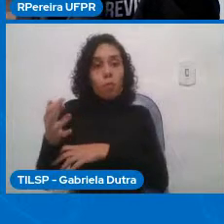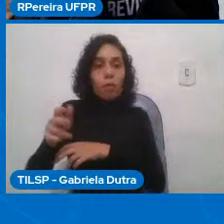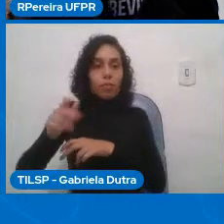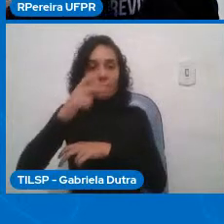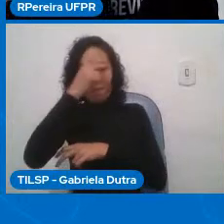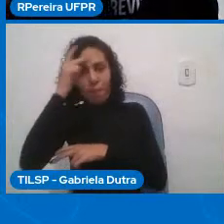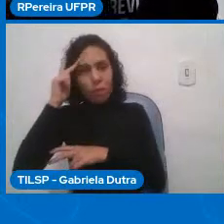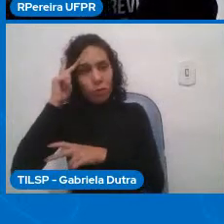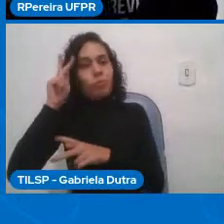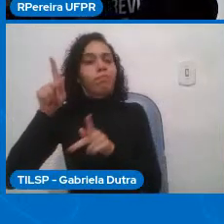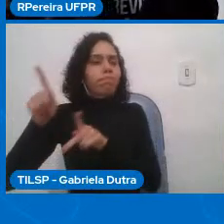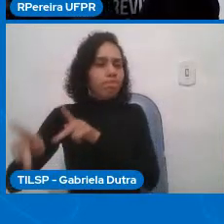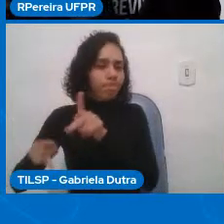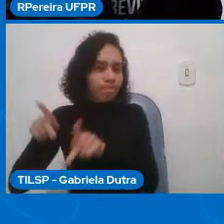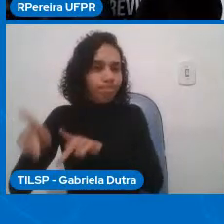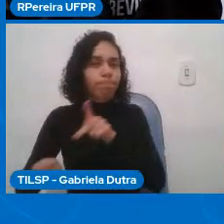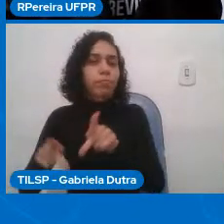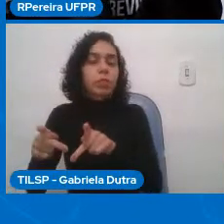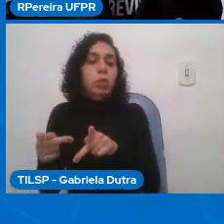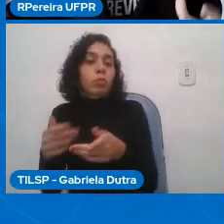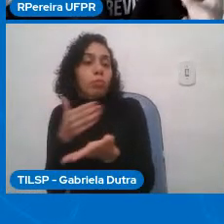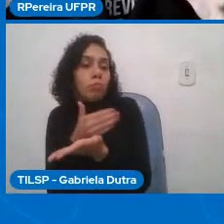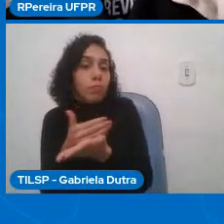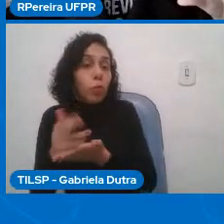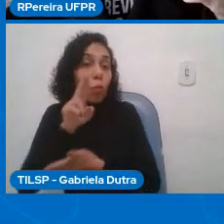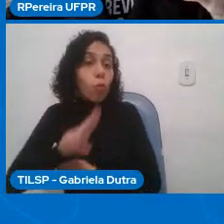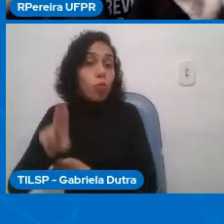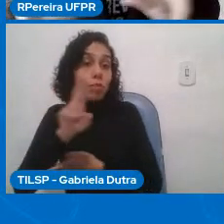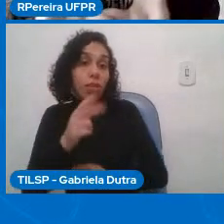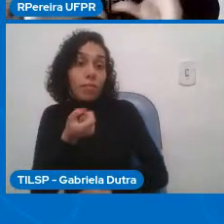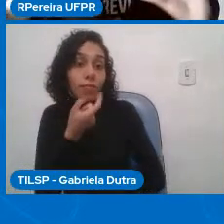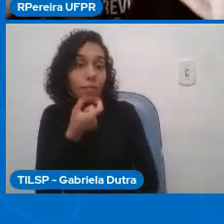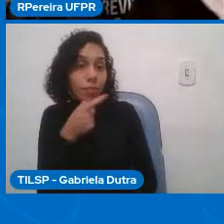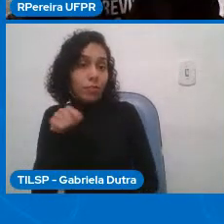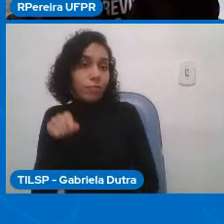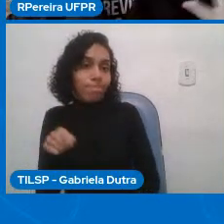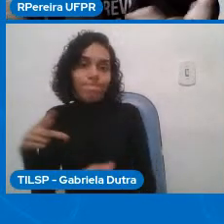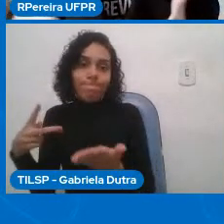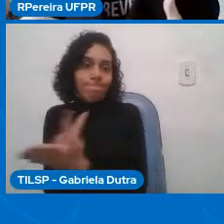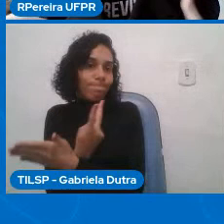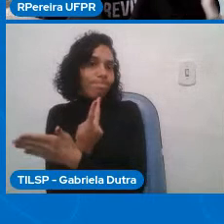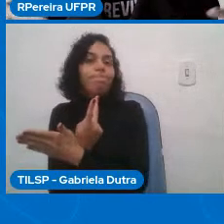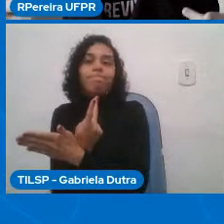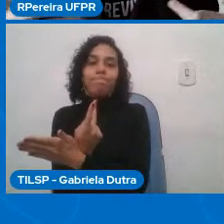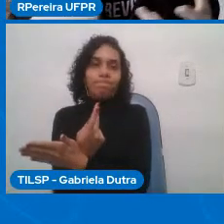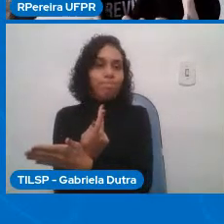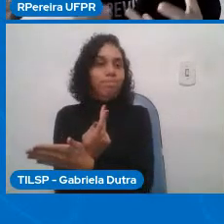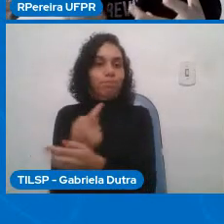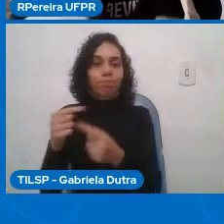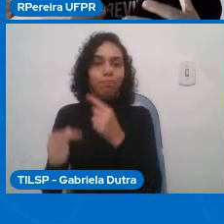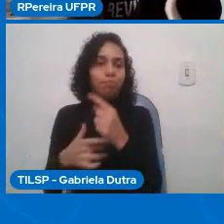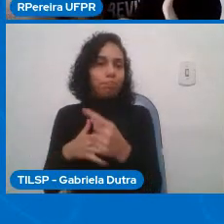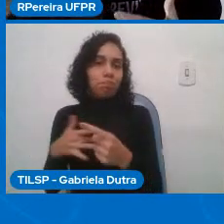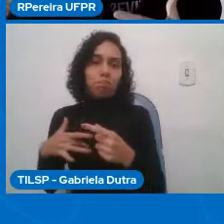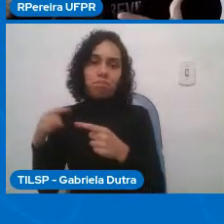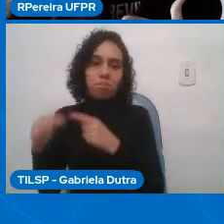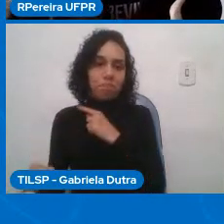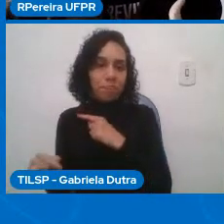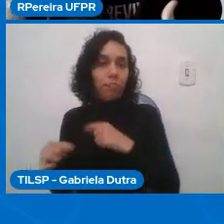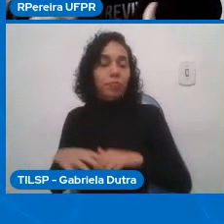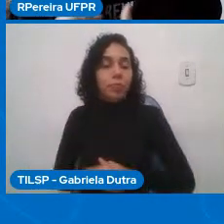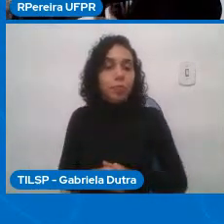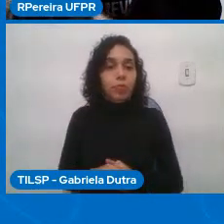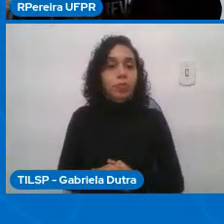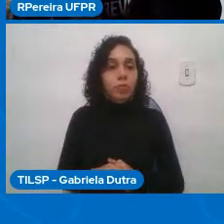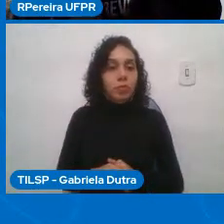Então, o impacto do primeiro exemplo é tudo a ver com o nosso sistema de organização social e a informação